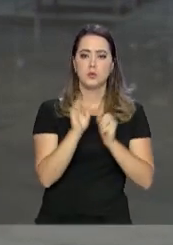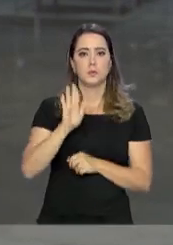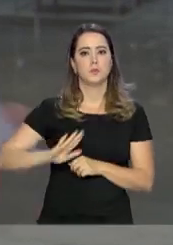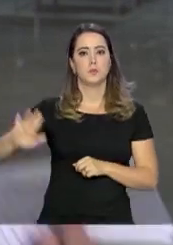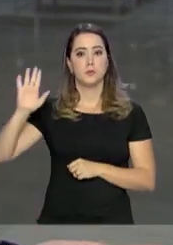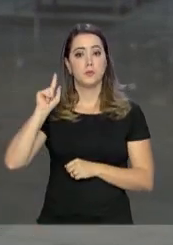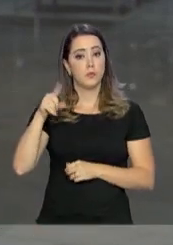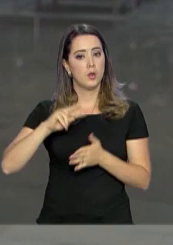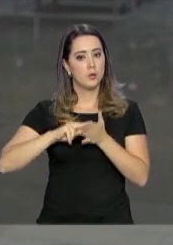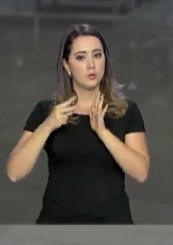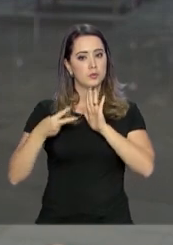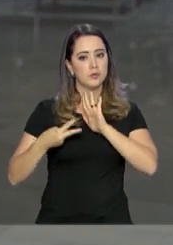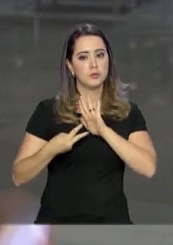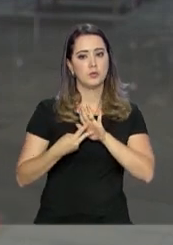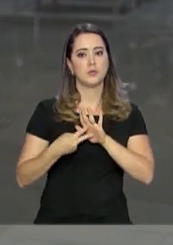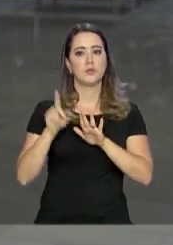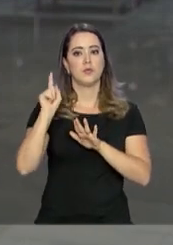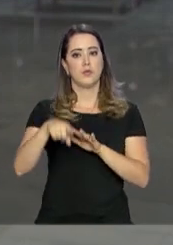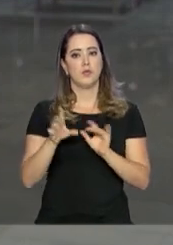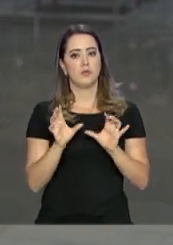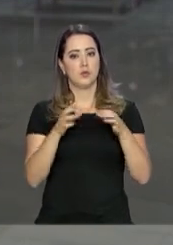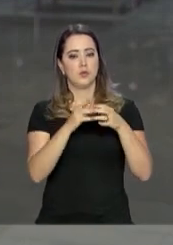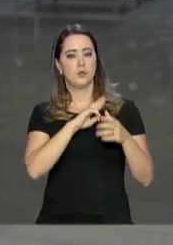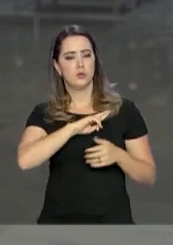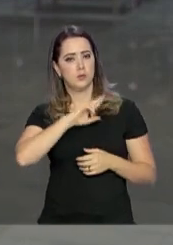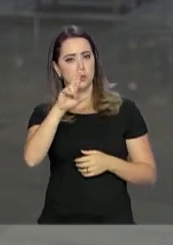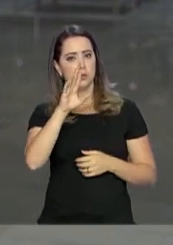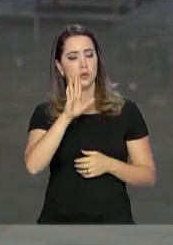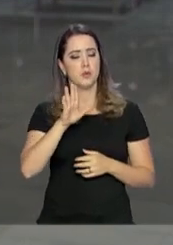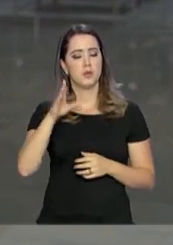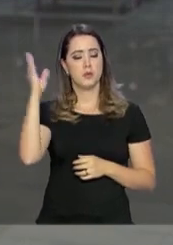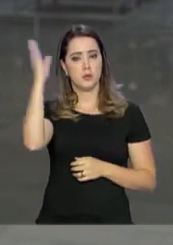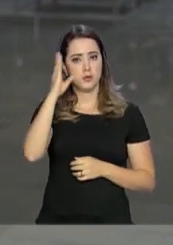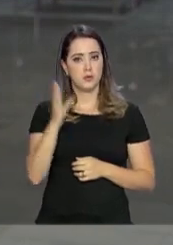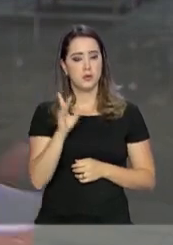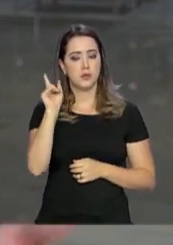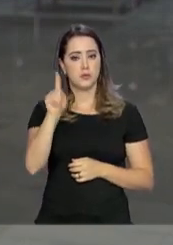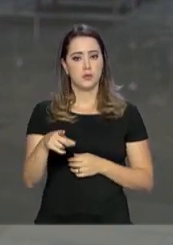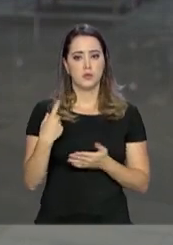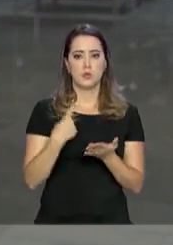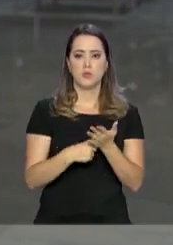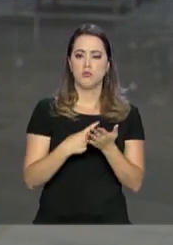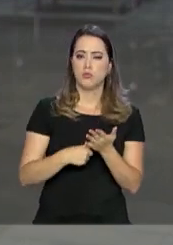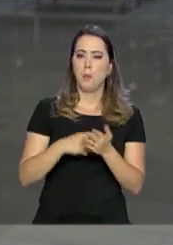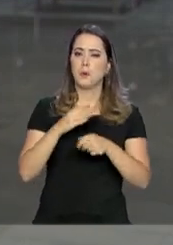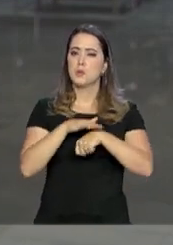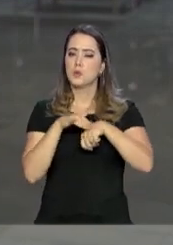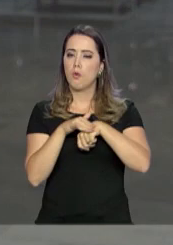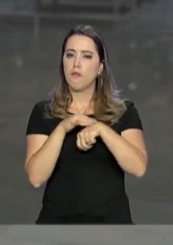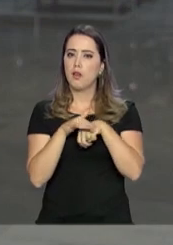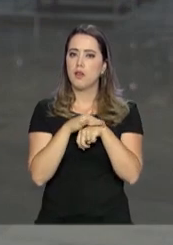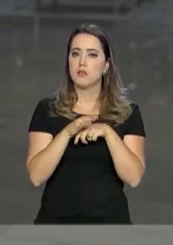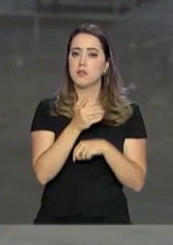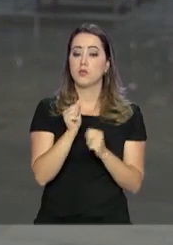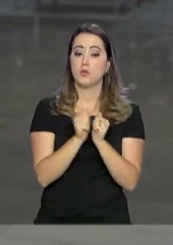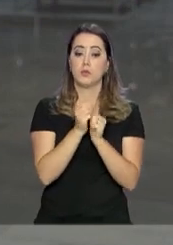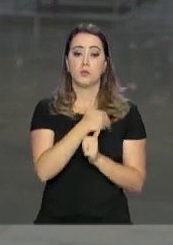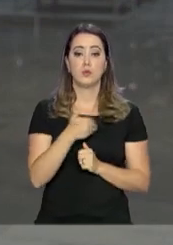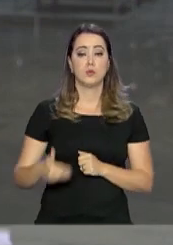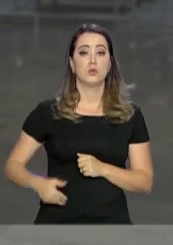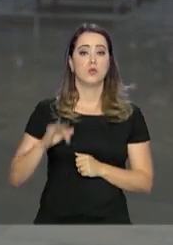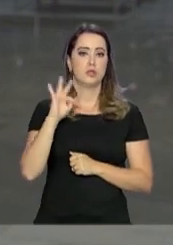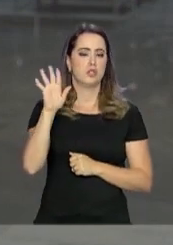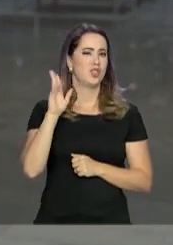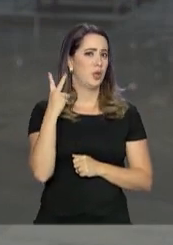tanto que representantes do setor automobilístico brasileiro mantiveram conversas, reuniões com o governo federal há